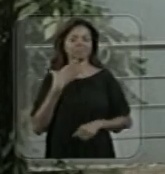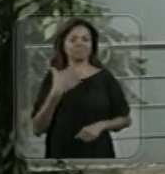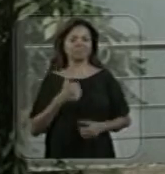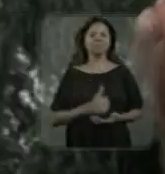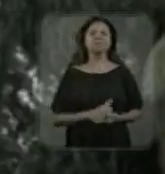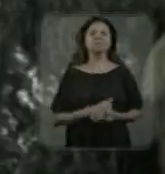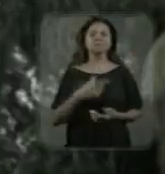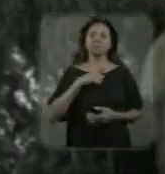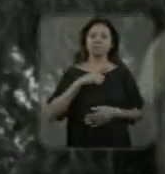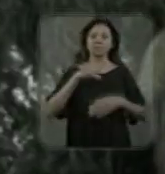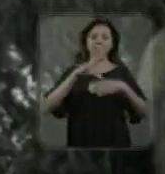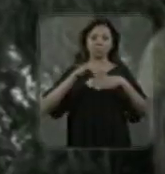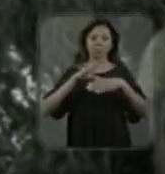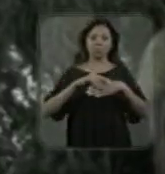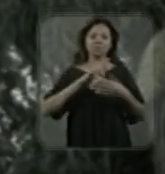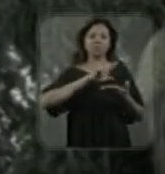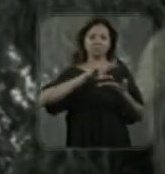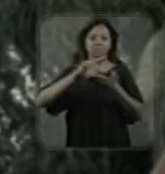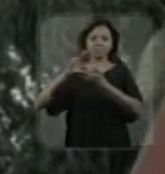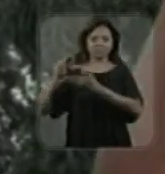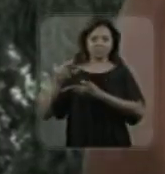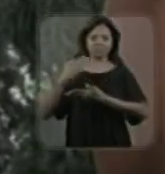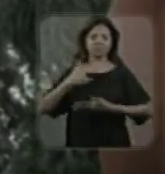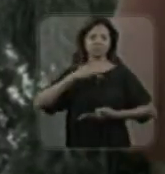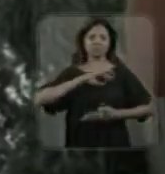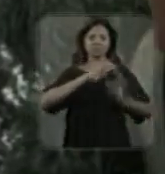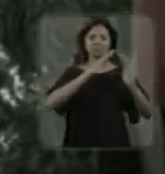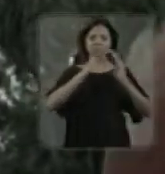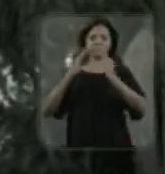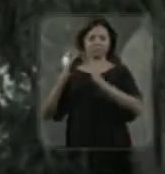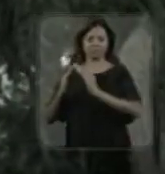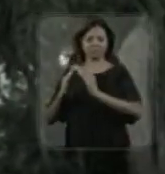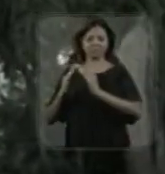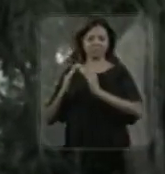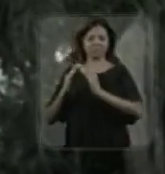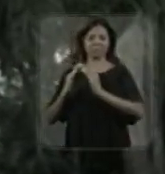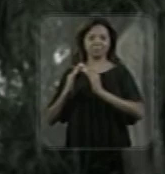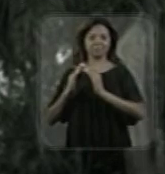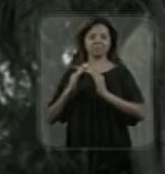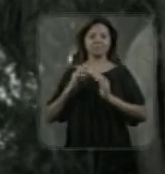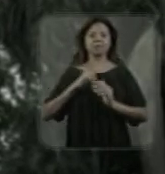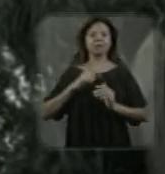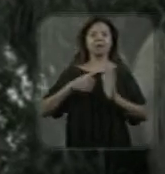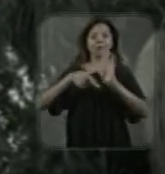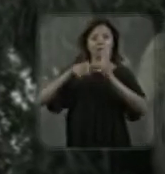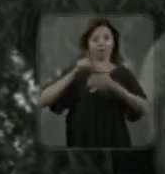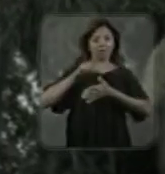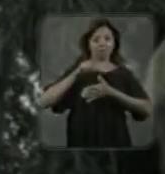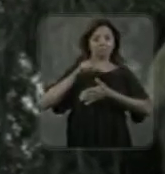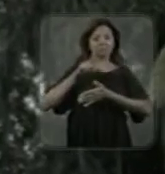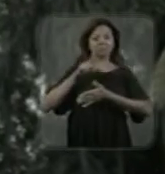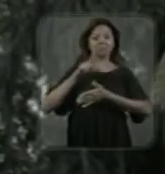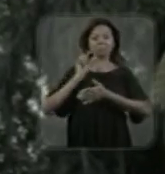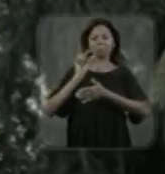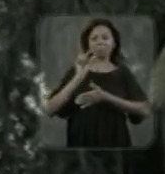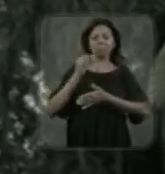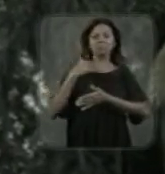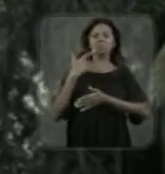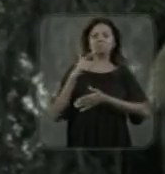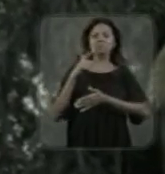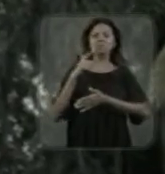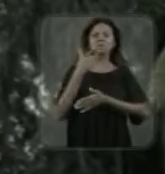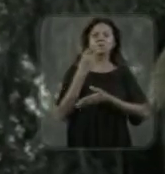qualidade de vida. Nós temos uma doença diferente da do nosso vizinho, que há pouco tempo não tinha